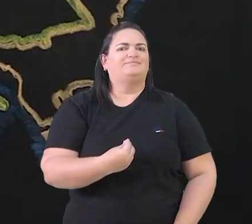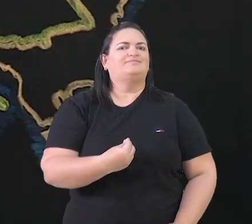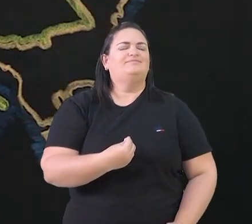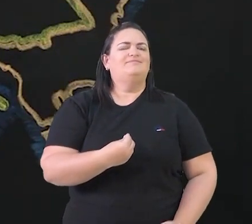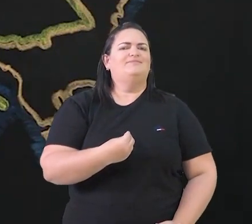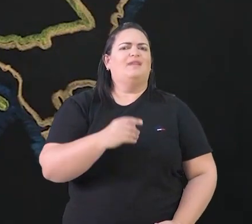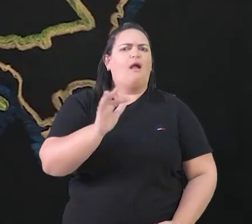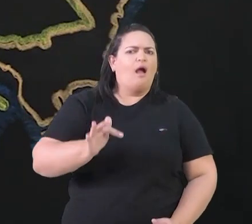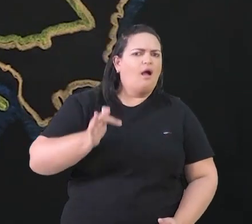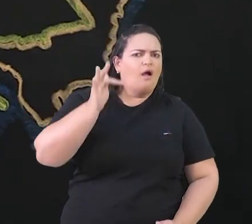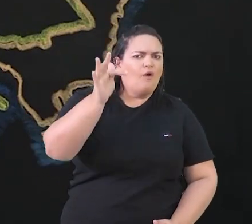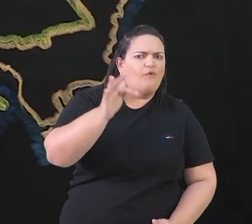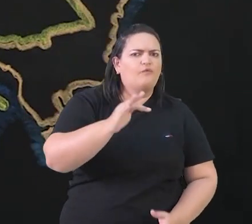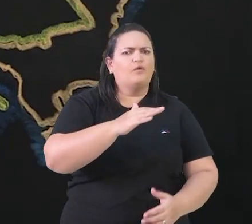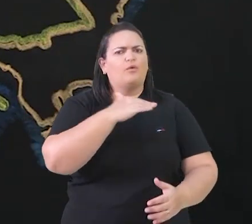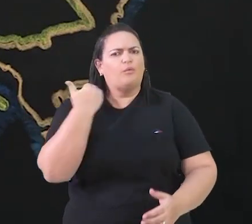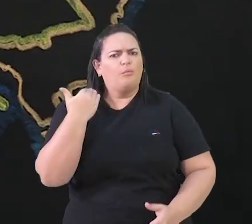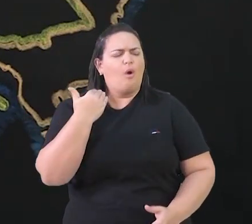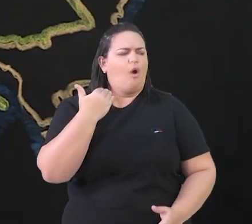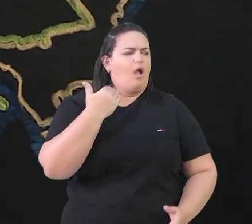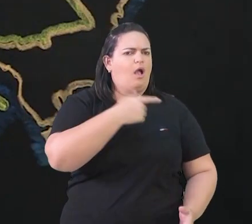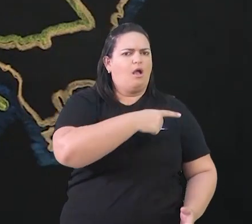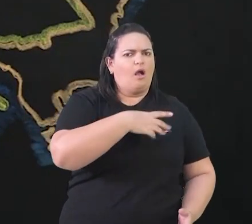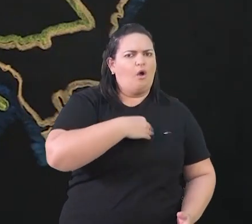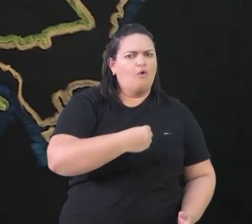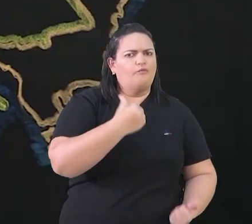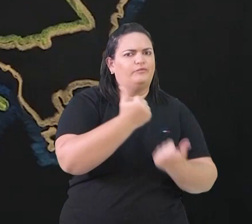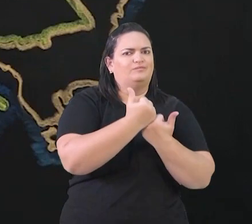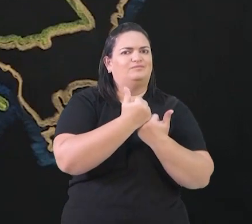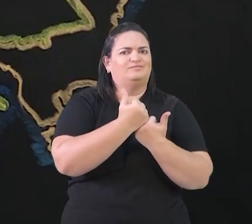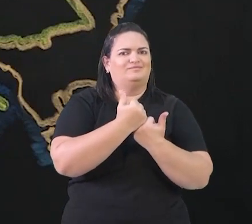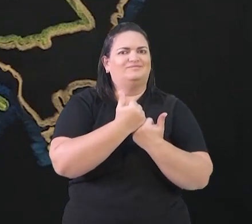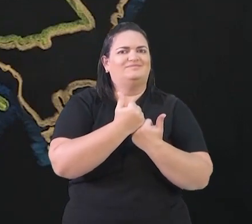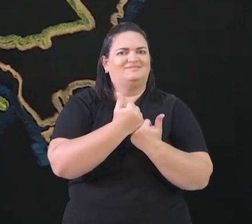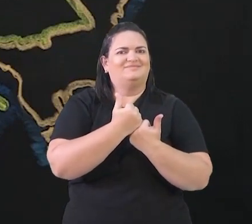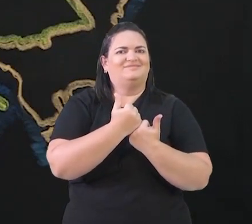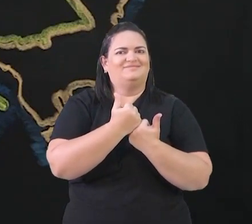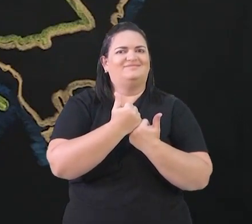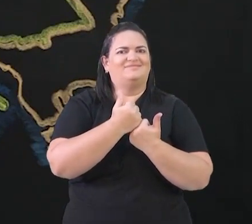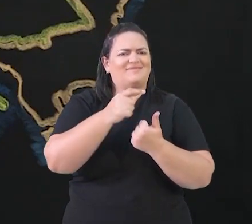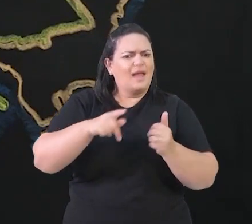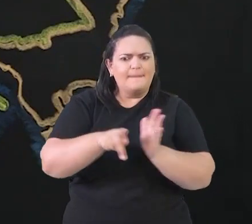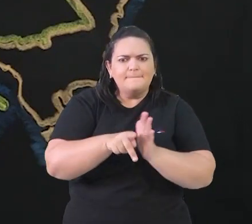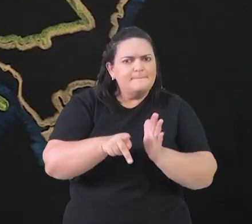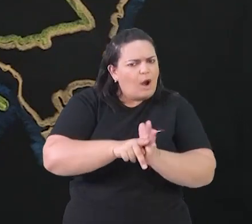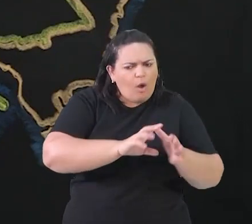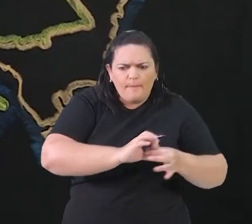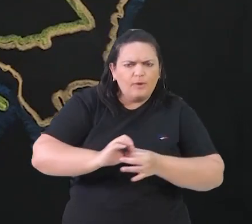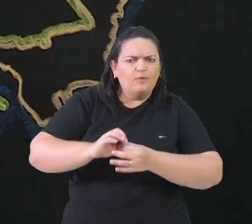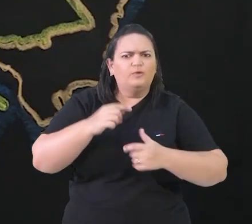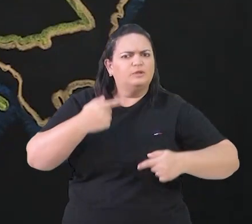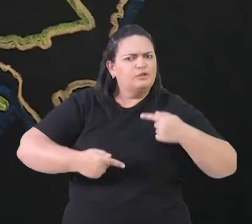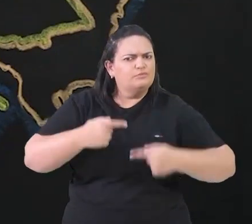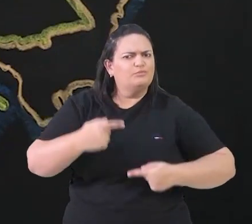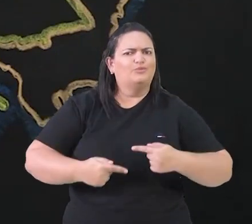acreditava na época, que era o melhor. Ou seja, ter filhos para os reis era uma questão política. No entanto, a sua esposa da